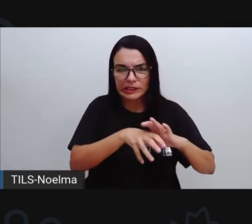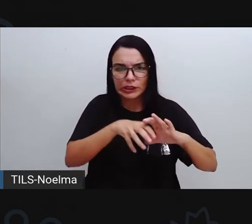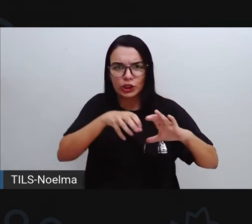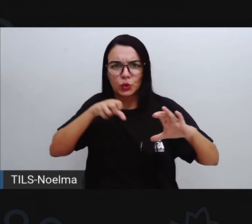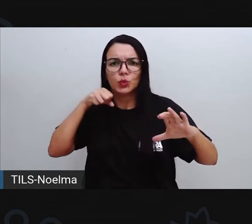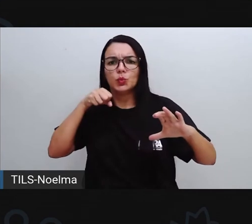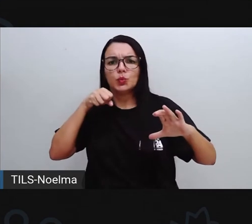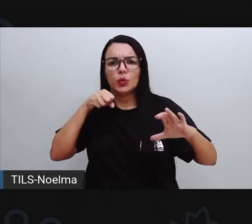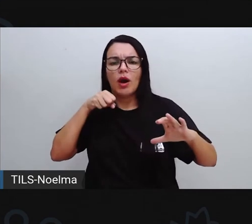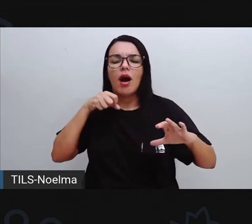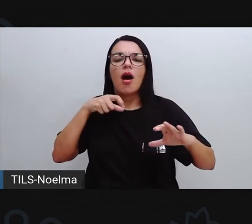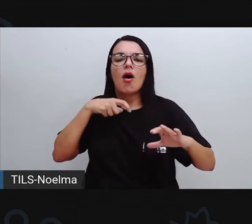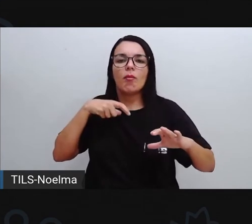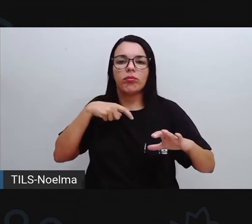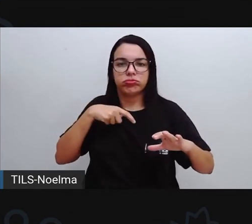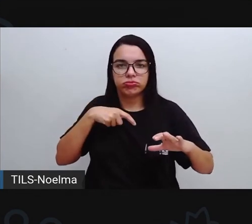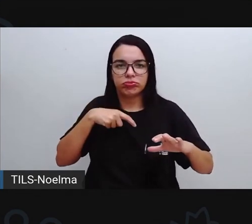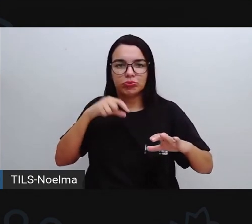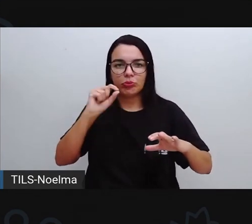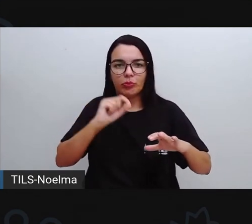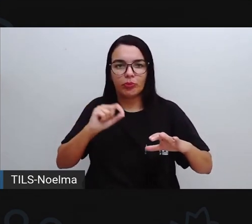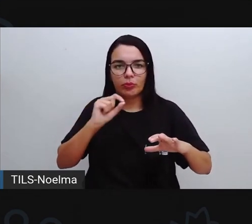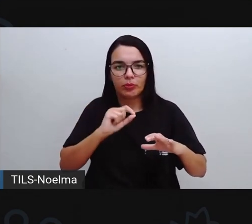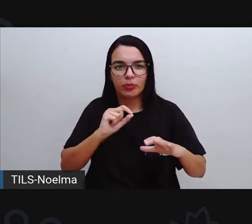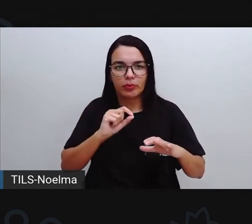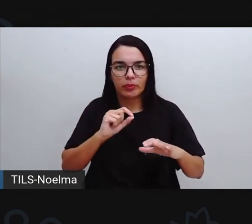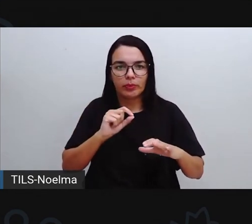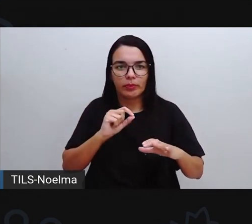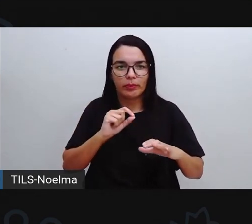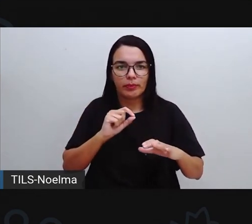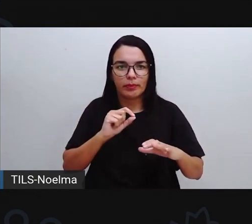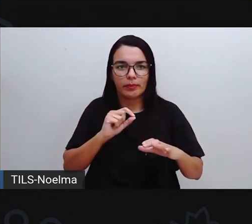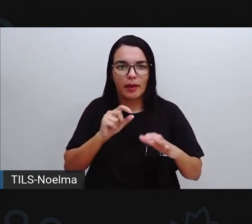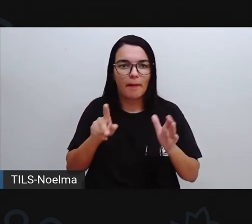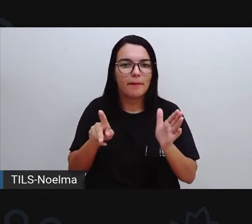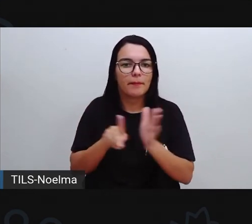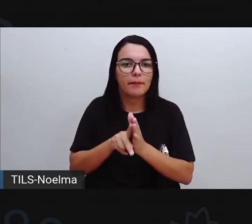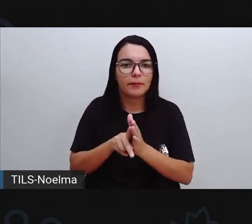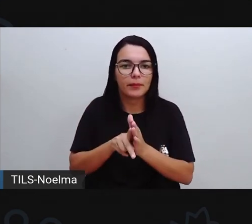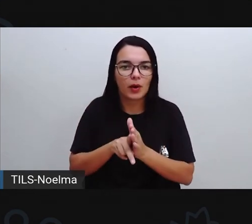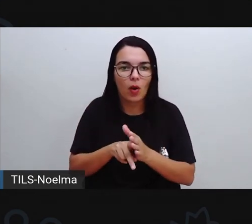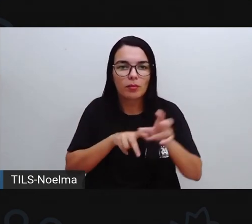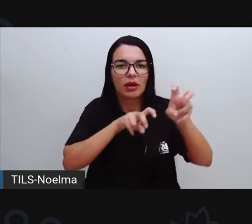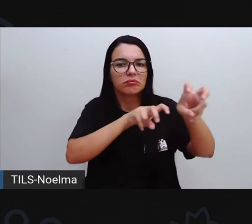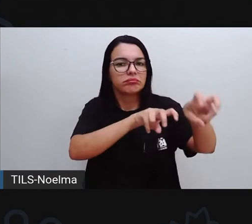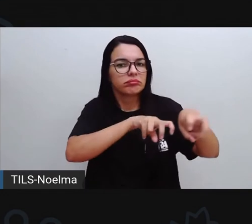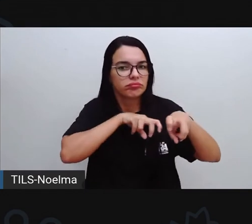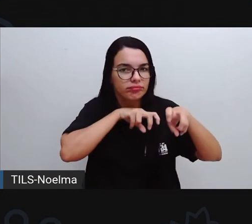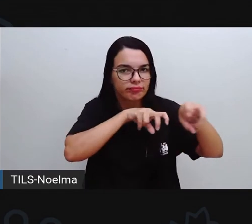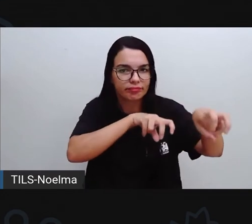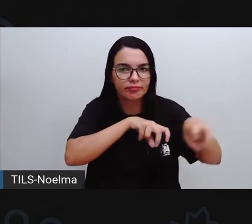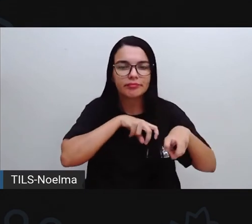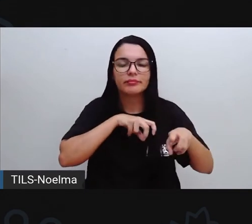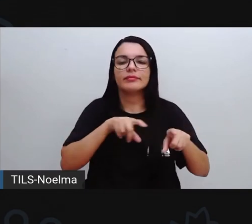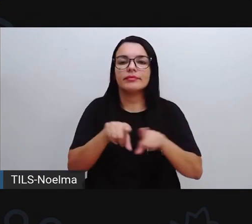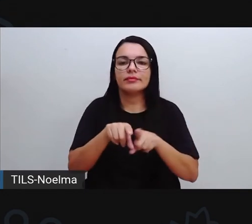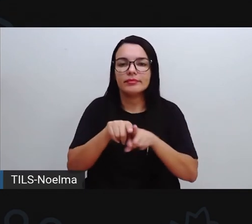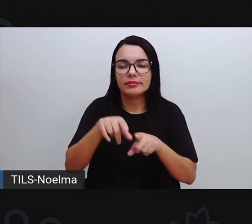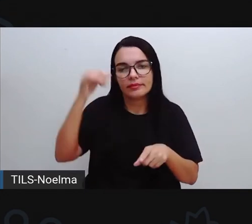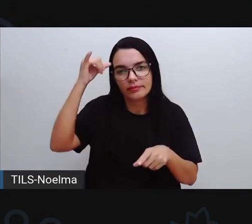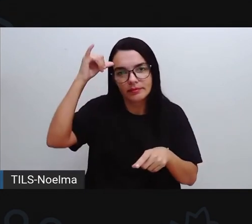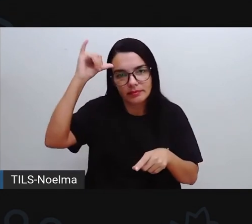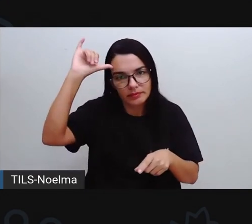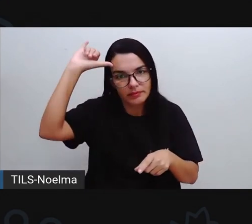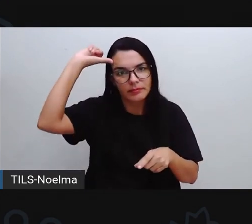A gente vai ter, neste caso, como matéria-prima, a própria atividade agricultura, a pecuária, né?